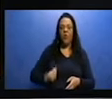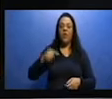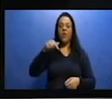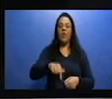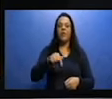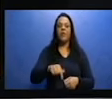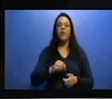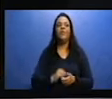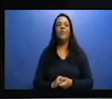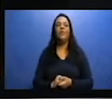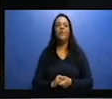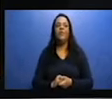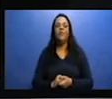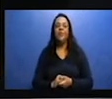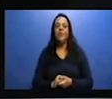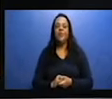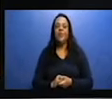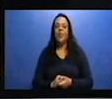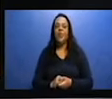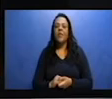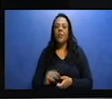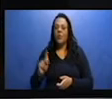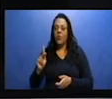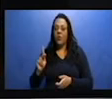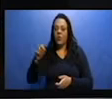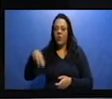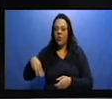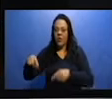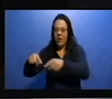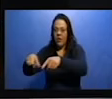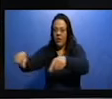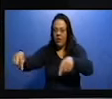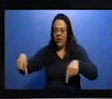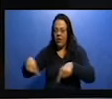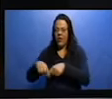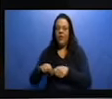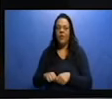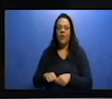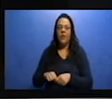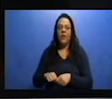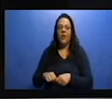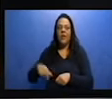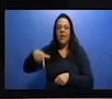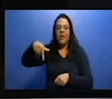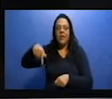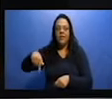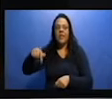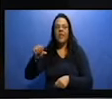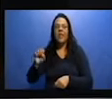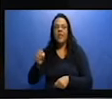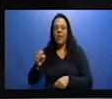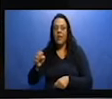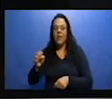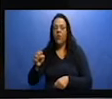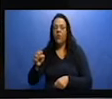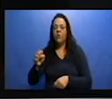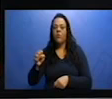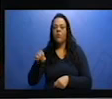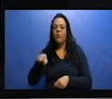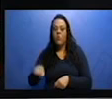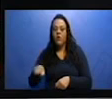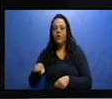78 habitantes por quilômetro quadrado. Nós temos nessa imagem uma vista aérea aí da maior parte